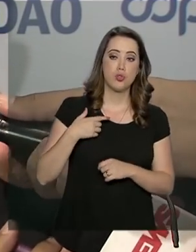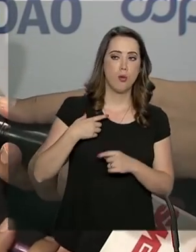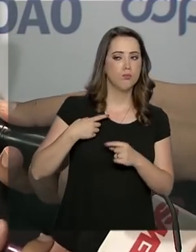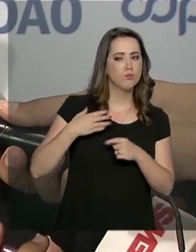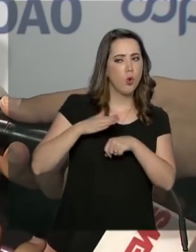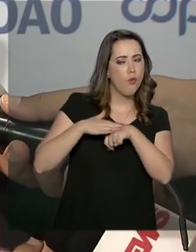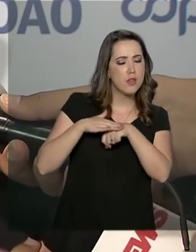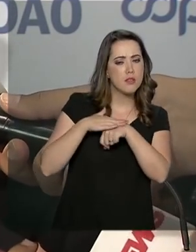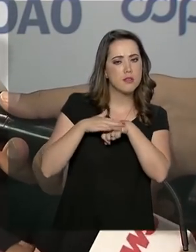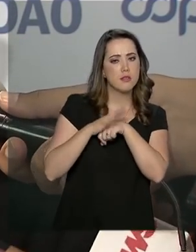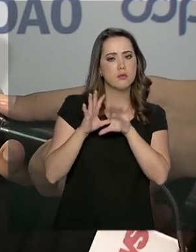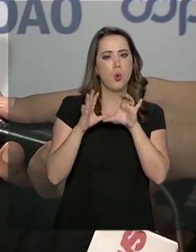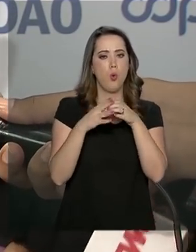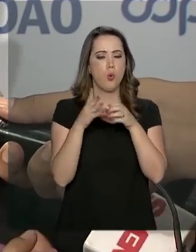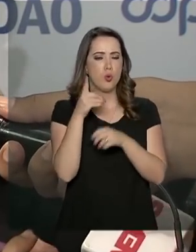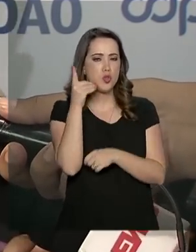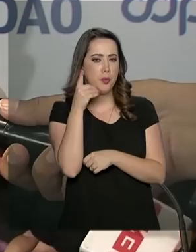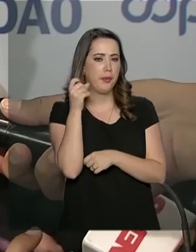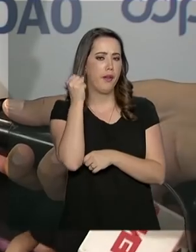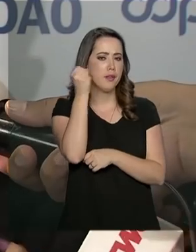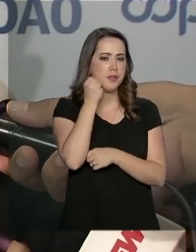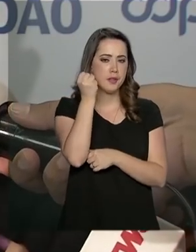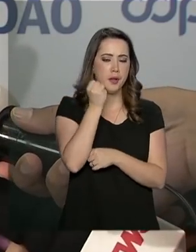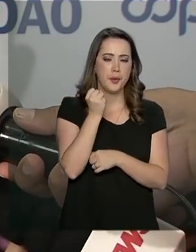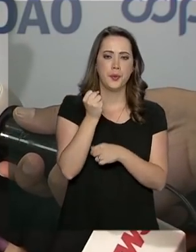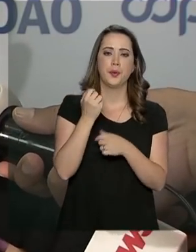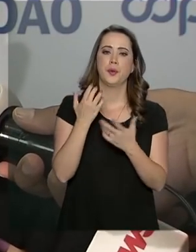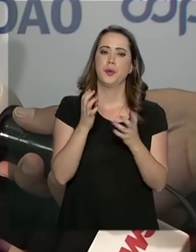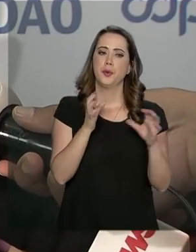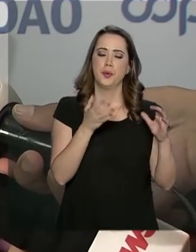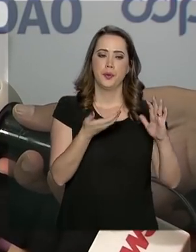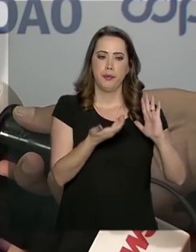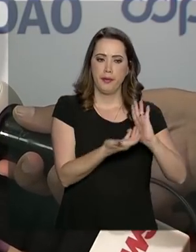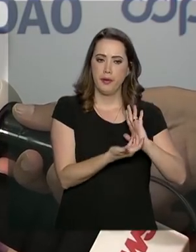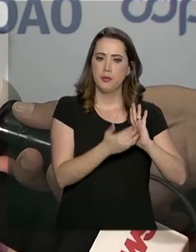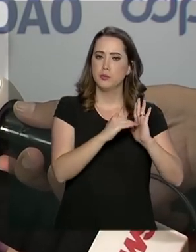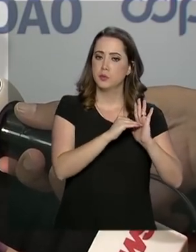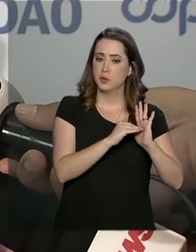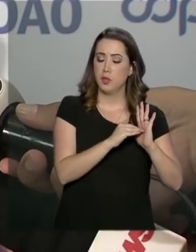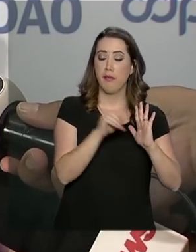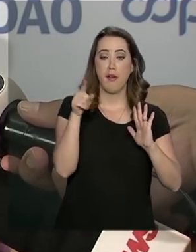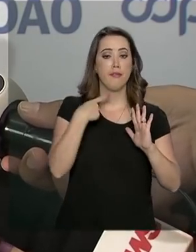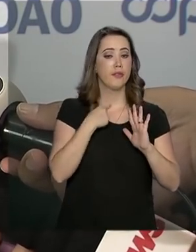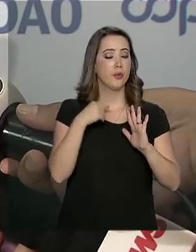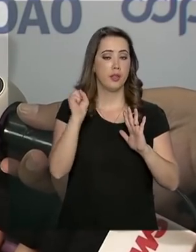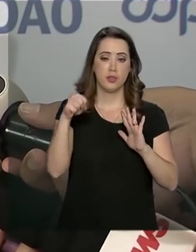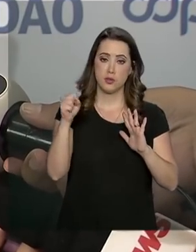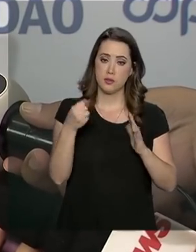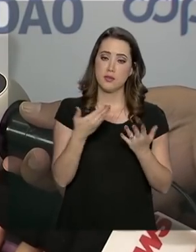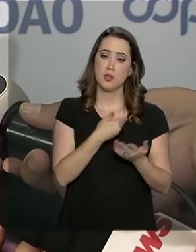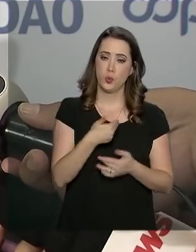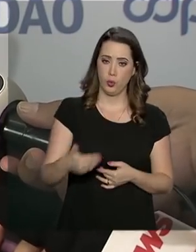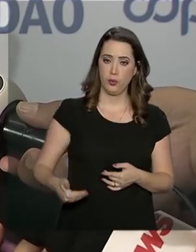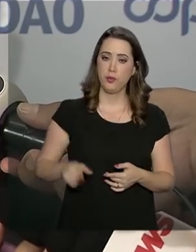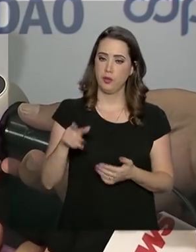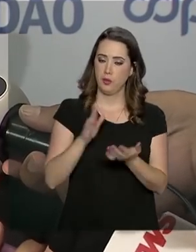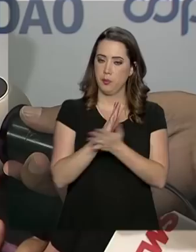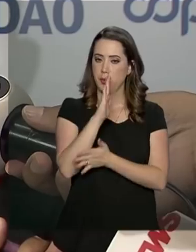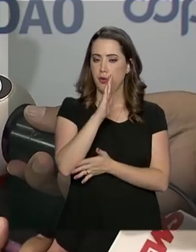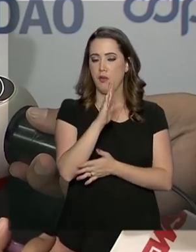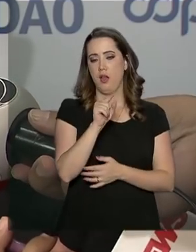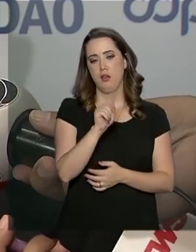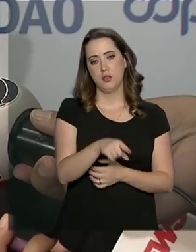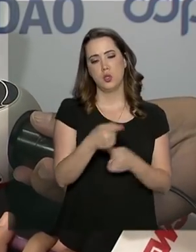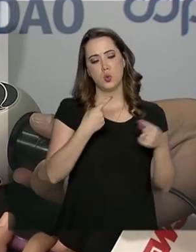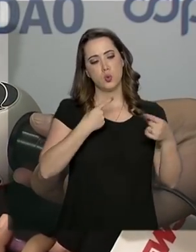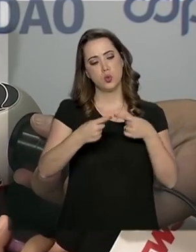parlamentares e com as lideranças de ambas as casas. O desejo, evidentemente, do governo é que seja aprovado e